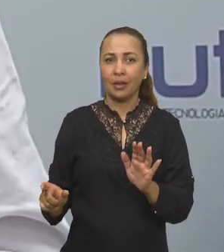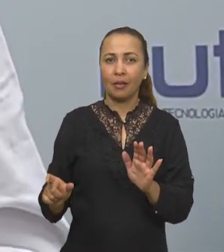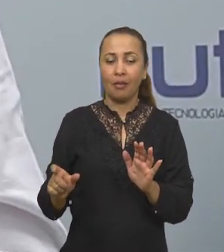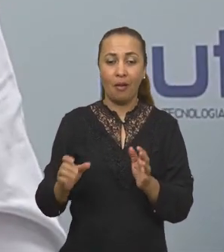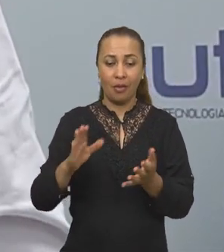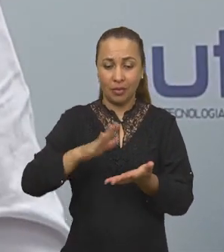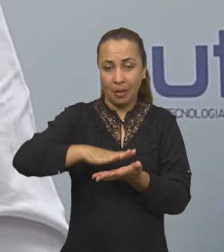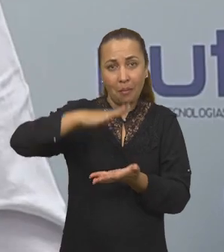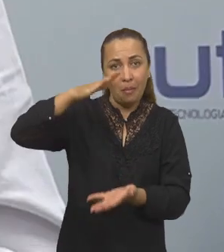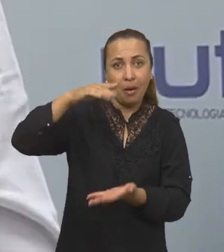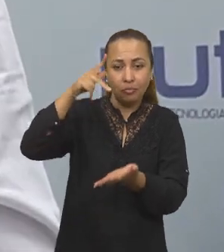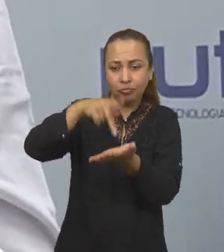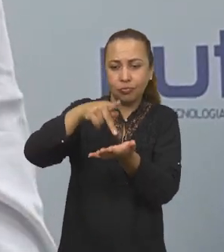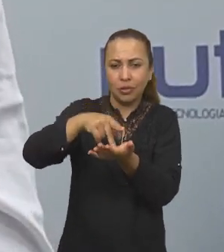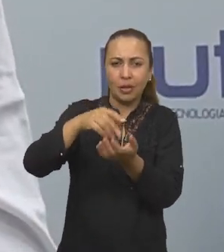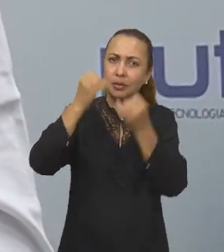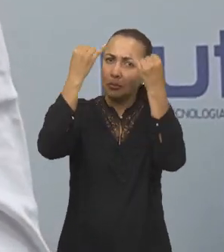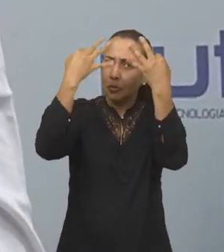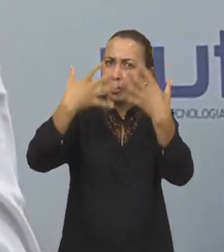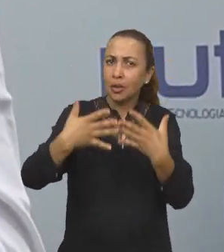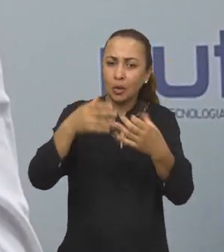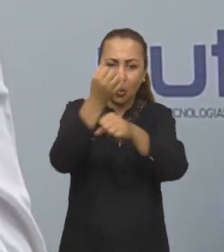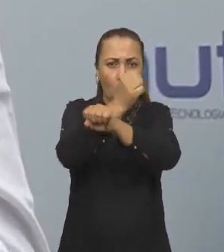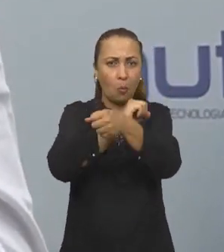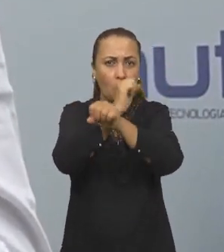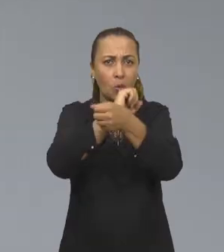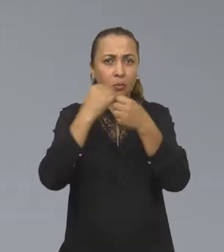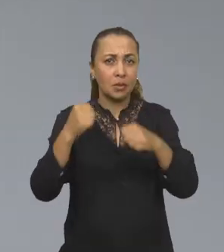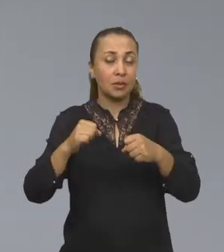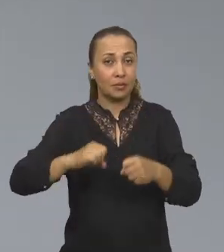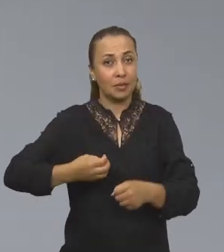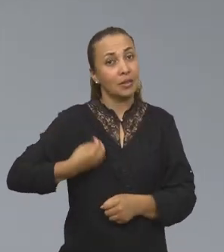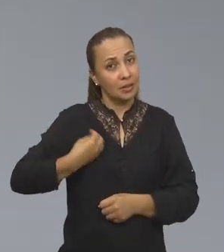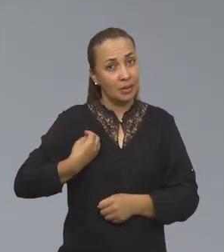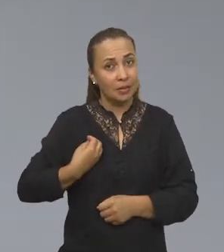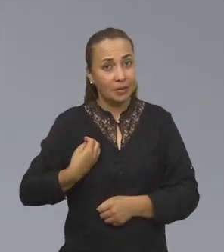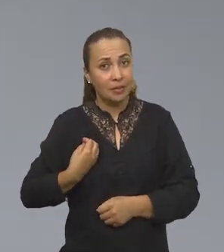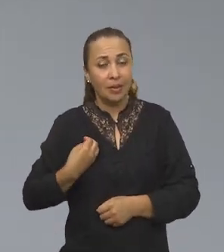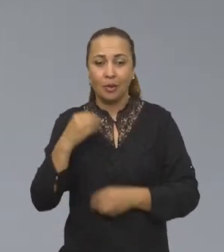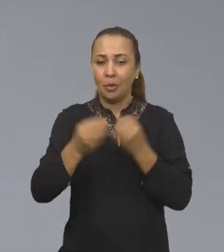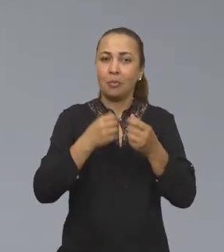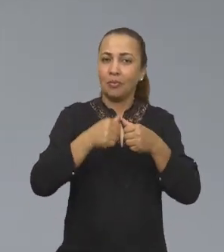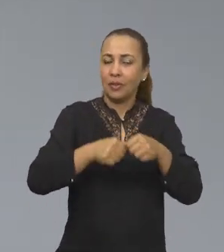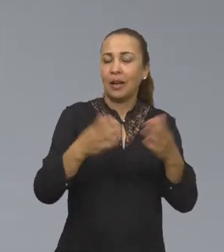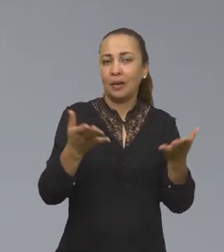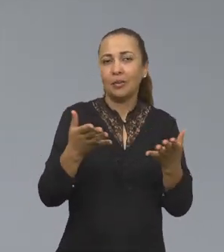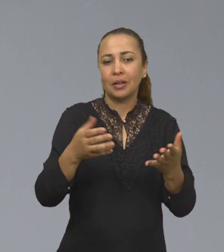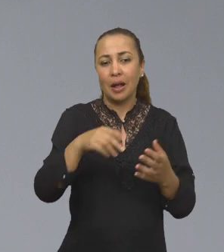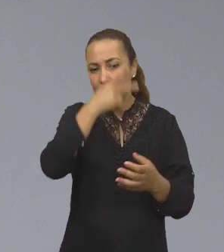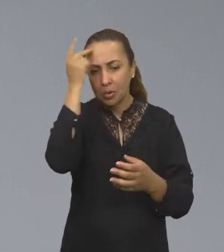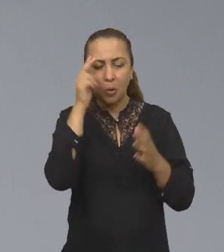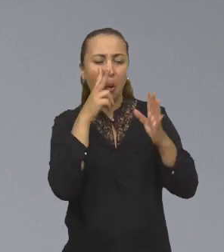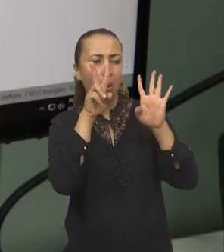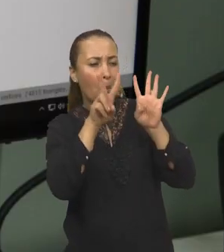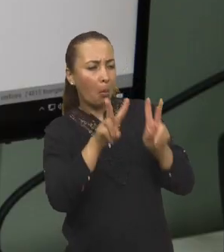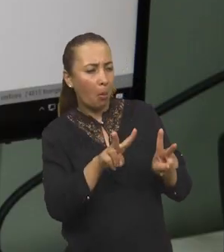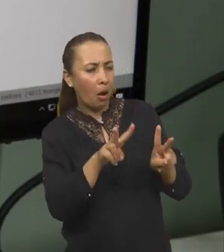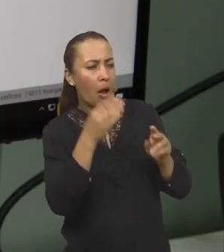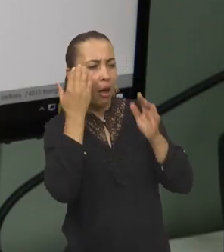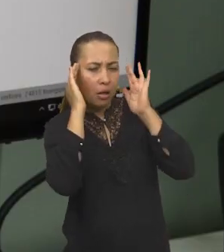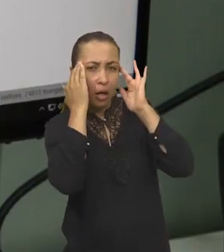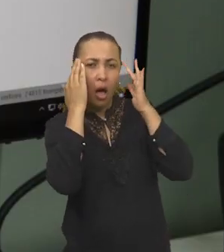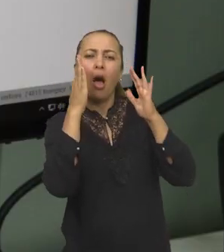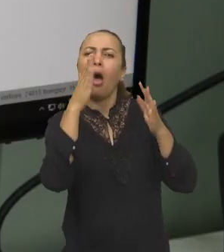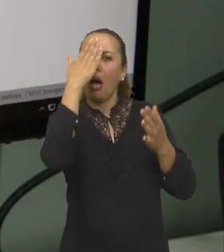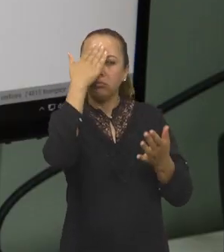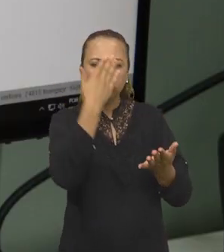um biomodelo em tamanho real, explicando o é aquele osso, como deveria estar e como ele está agora, o paciente tem uma melhor compreensão da sua cirurgia, entra